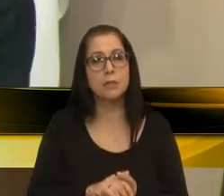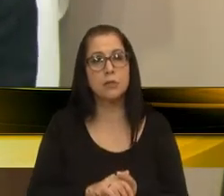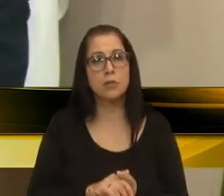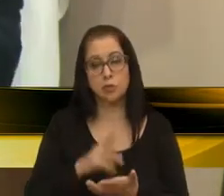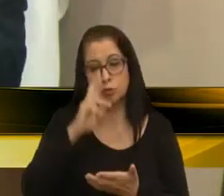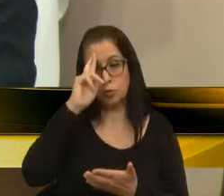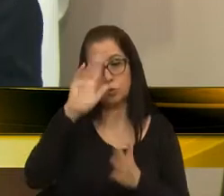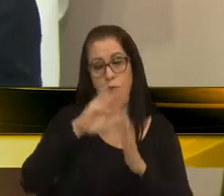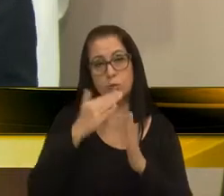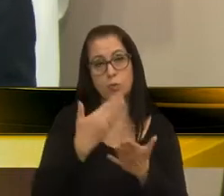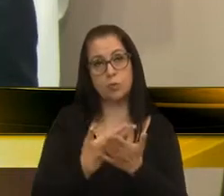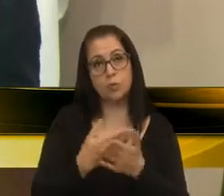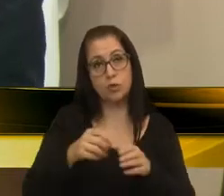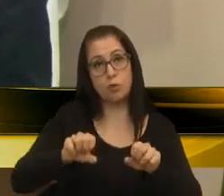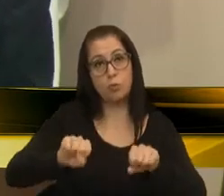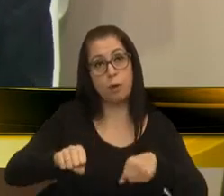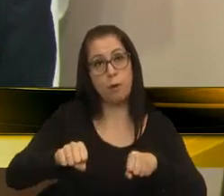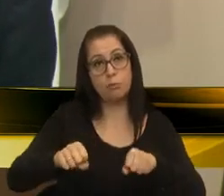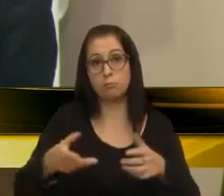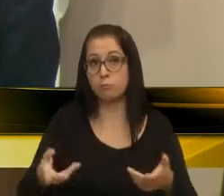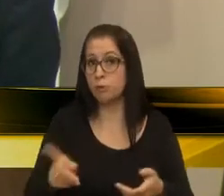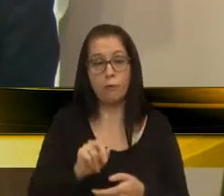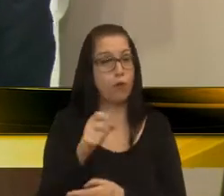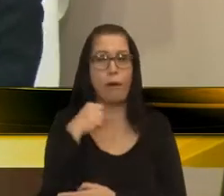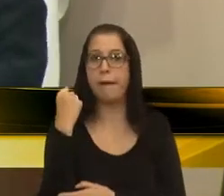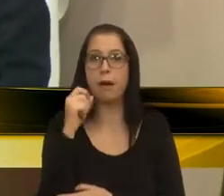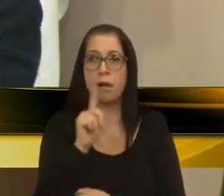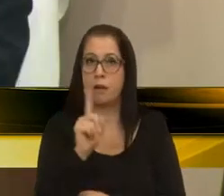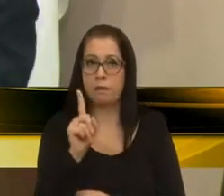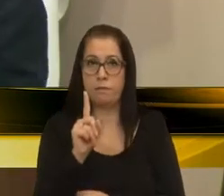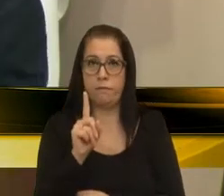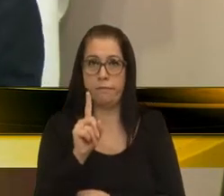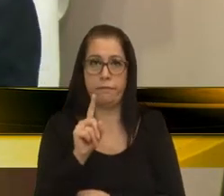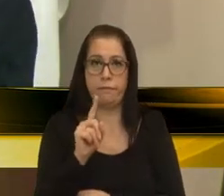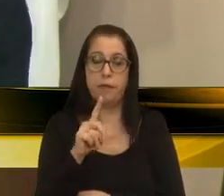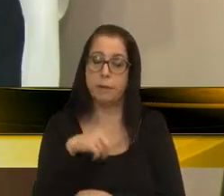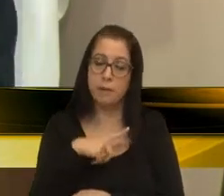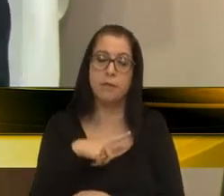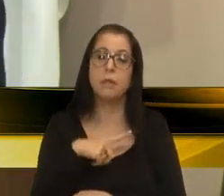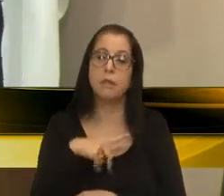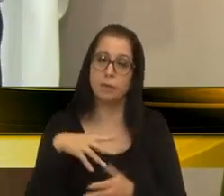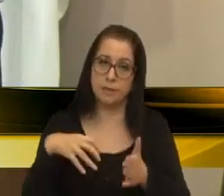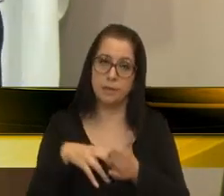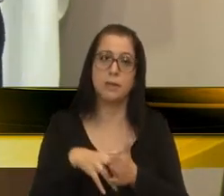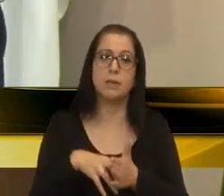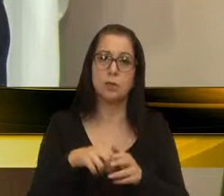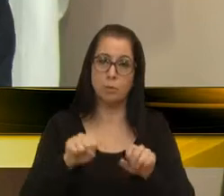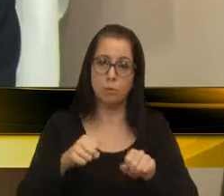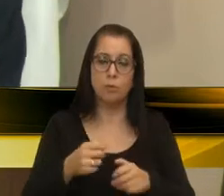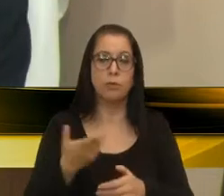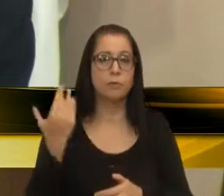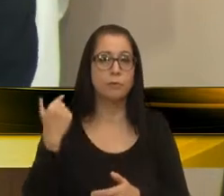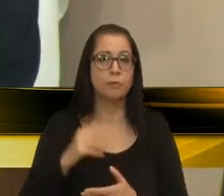do colégio, com uma moto lá, não foi grave, não quebrou nenhuma perna, mas, deu um acidente lá, nesse local,